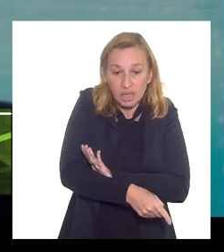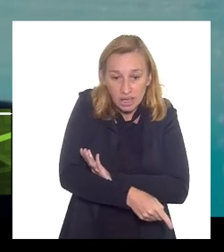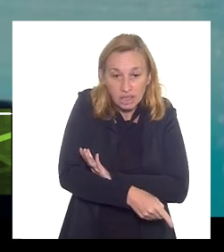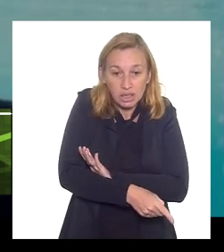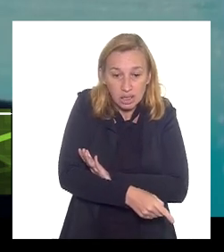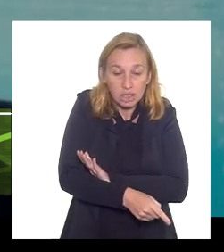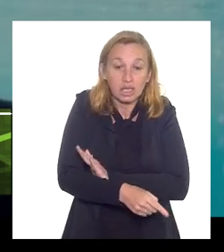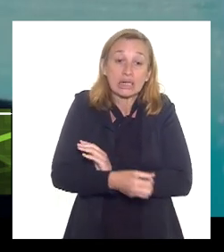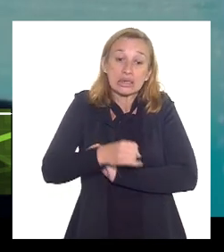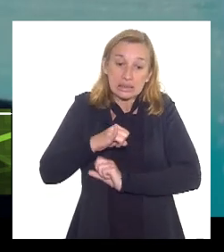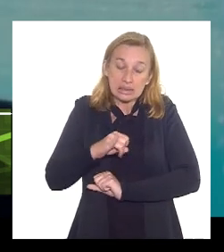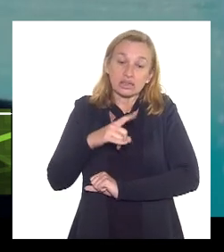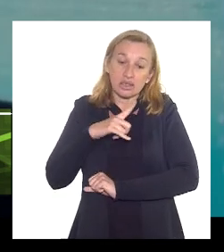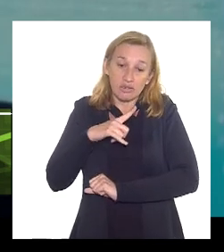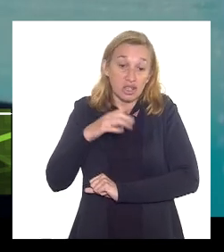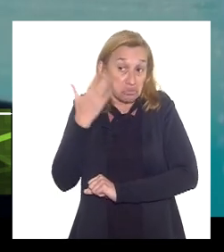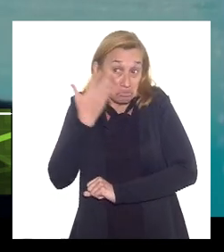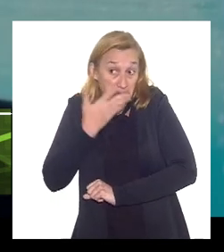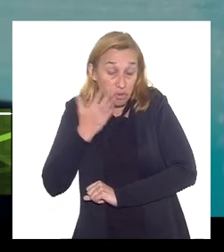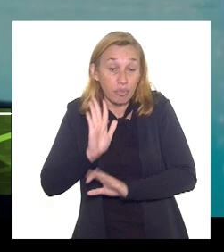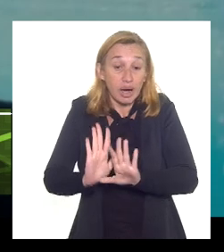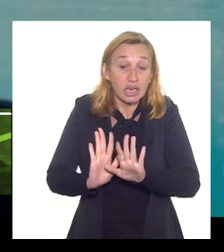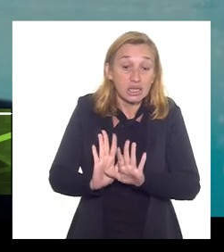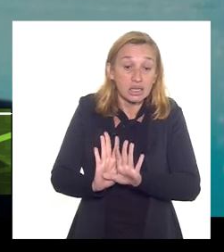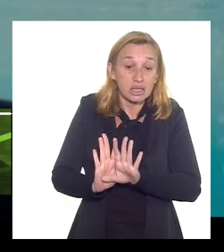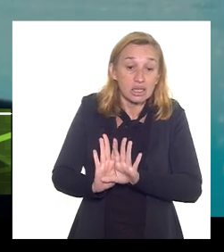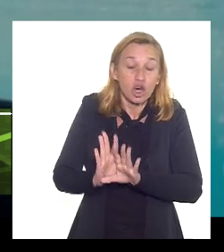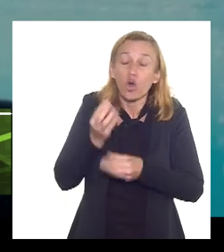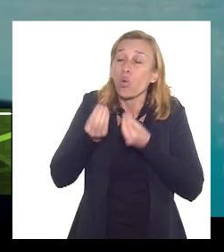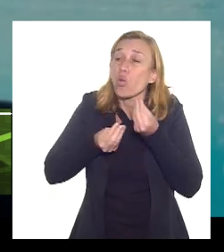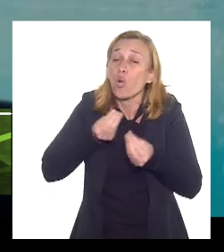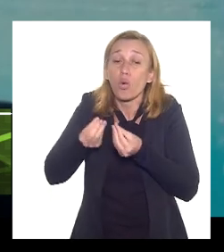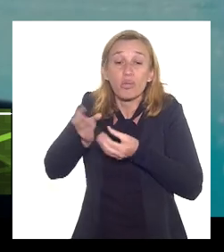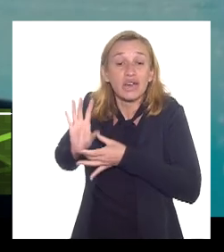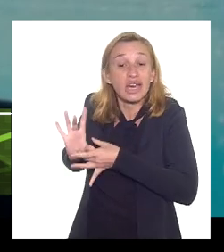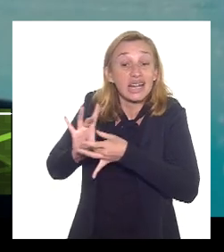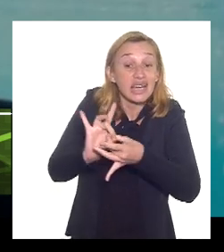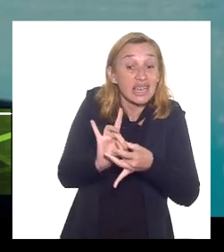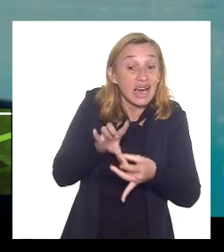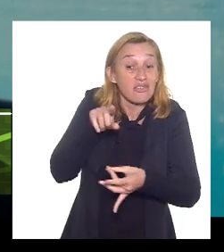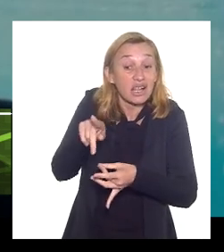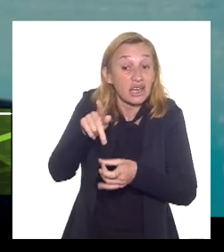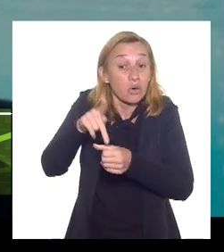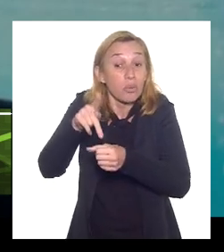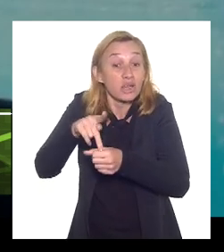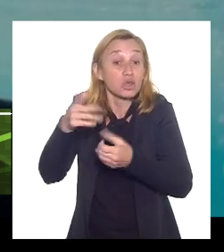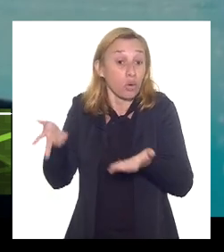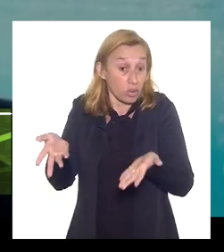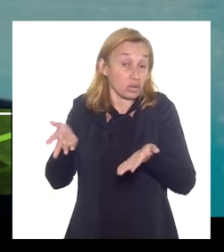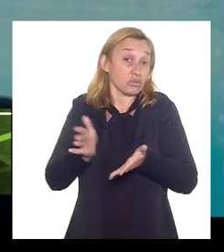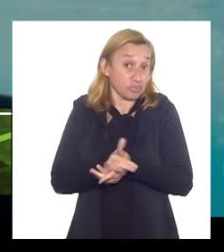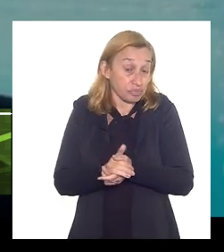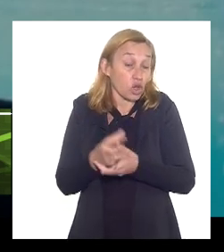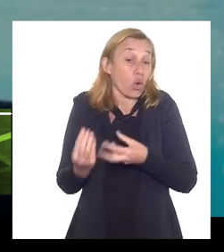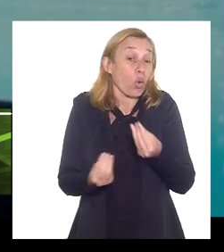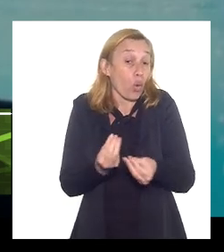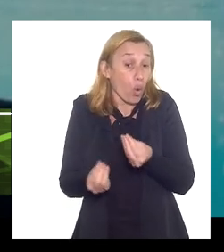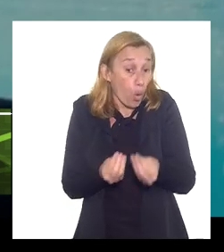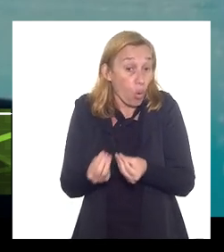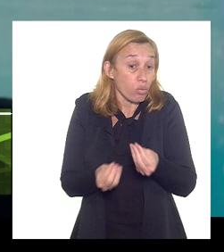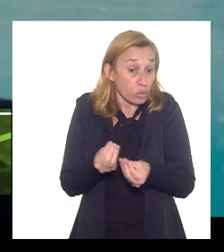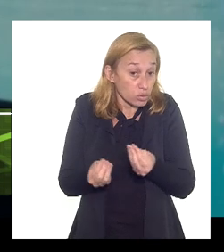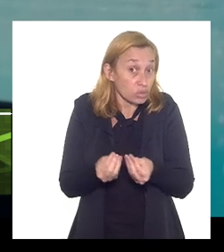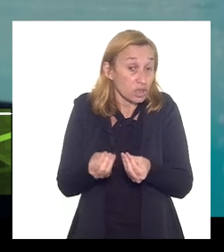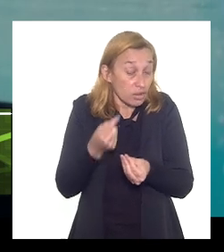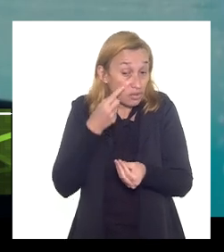disponível coisa que hoje a gente não está vendo como é que ele ia interagir com o petróleo como é que ele ia mobilizar